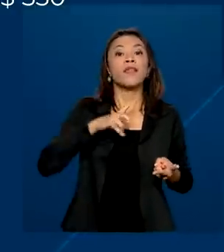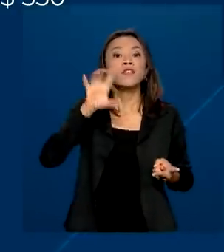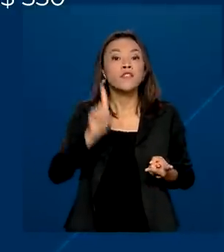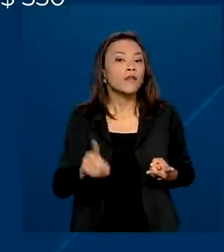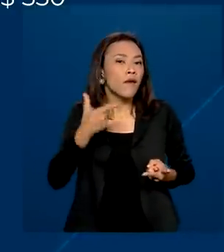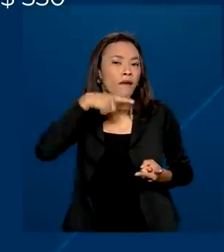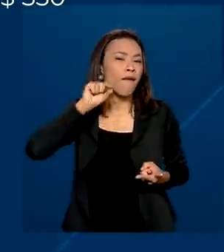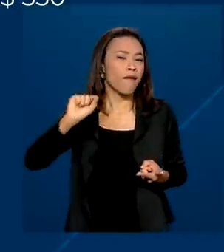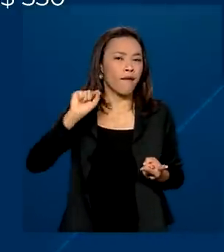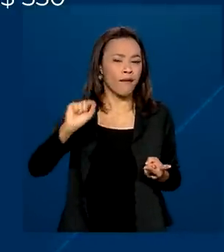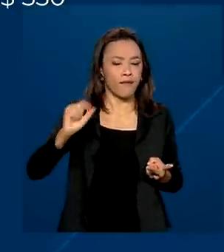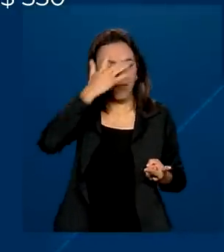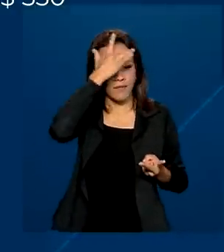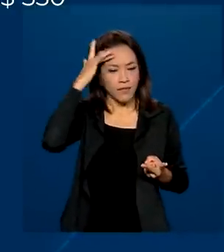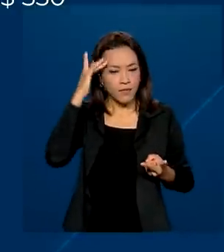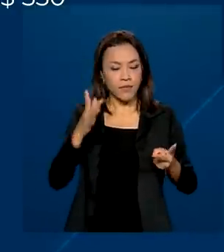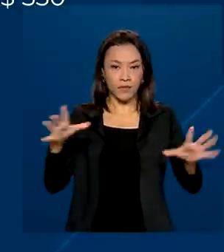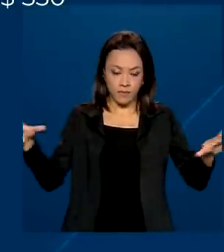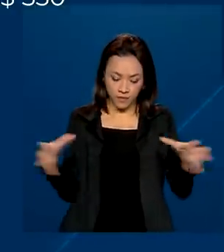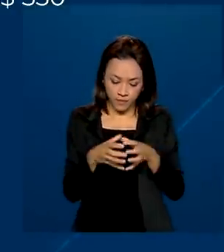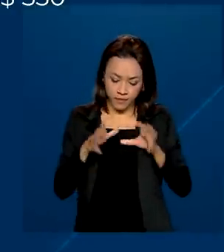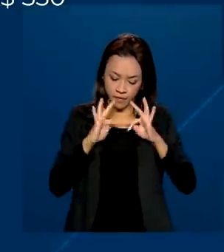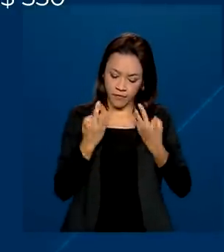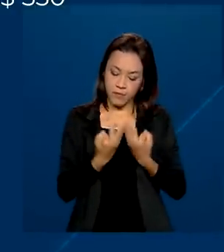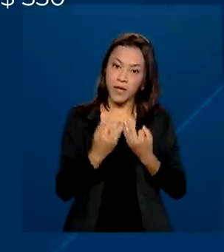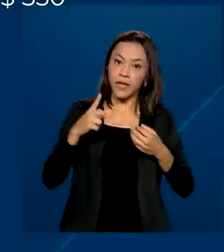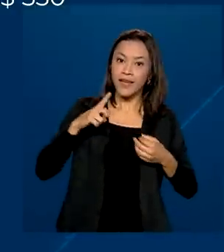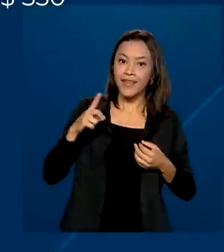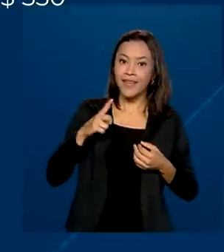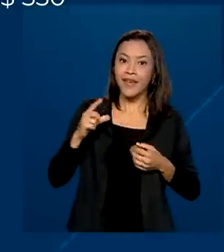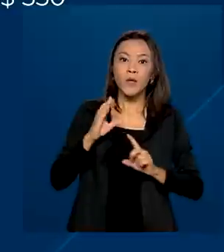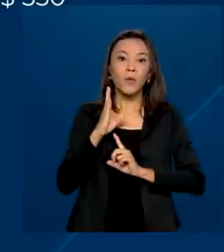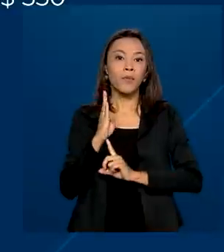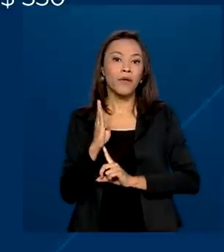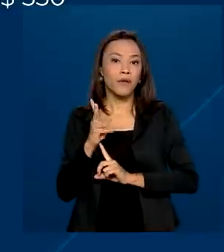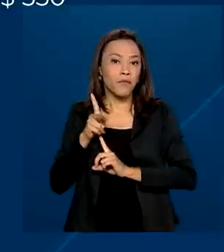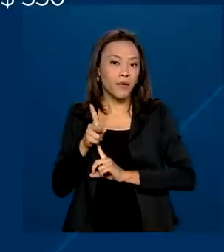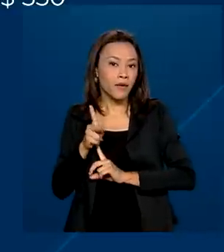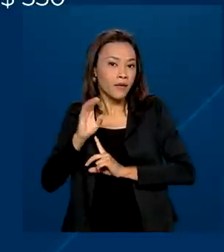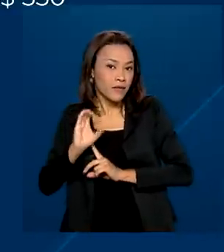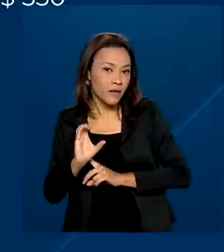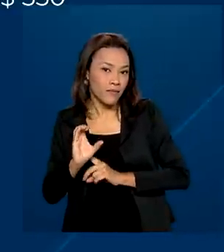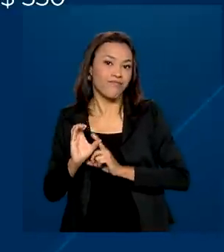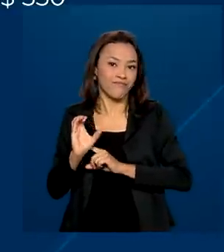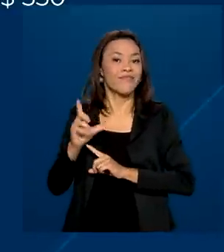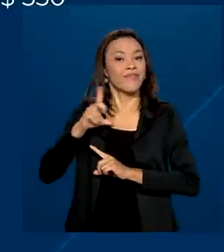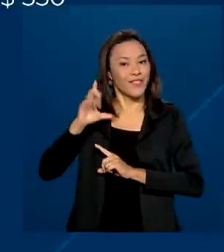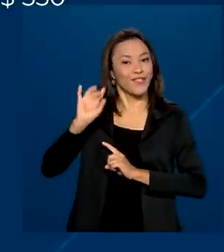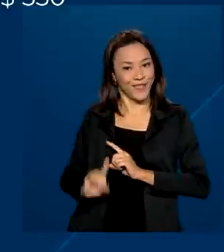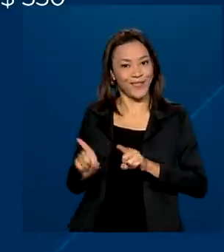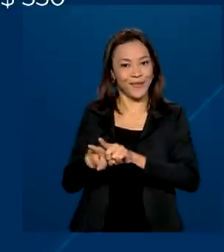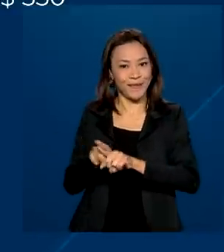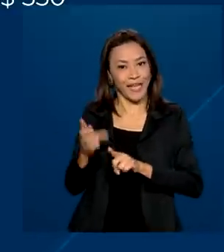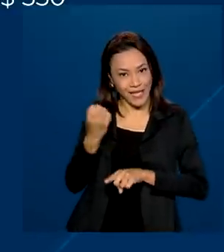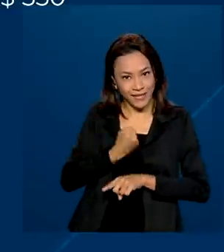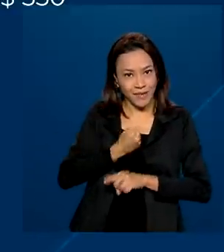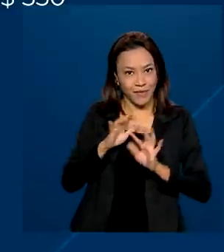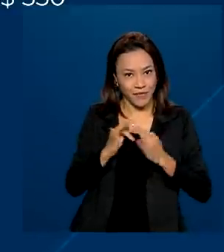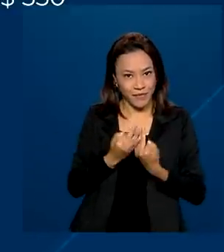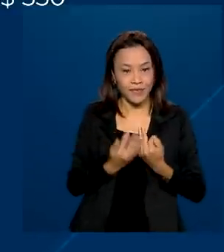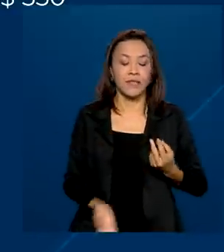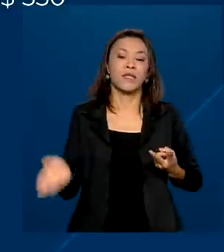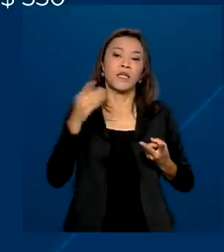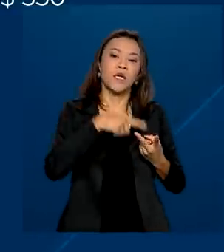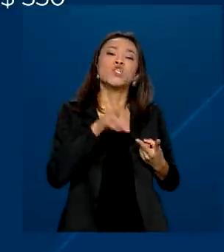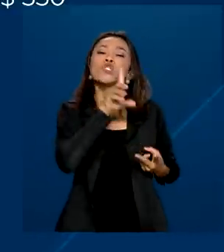a família que tenha entre seus integrantes, quem receba o benefício de prestação continuada, BPC. Os pagamentos ainda